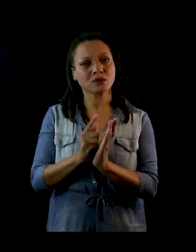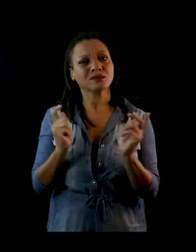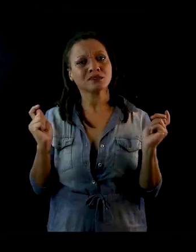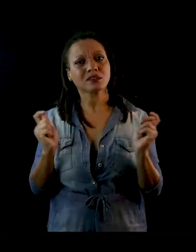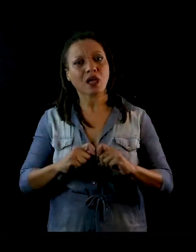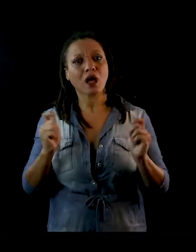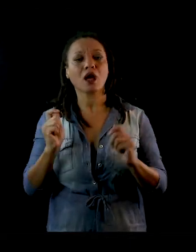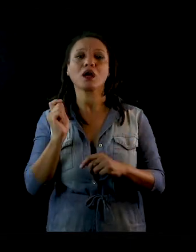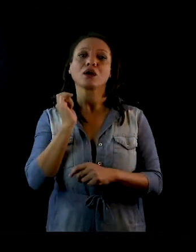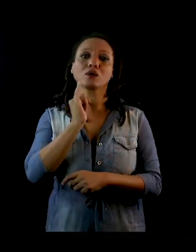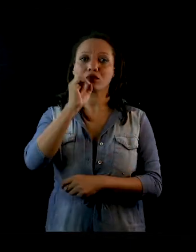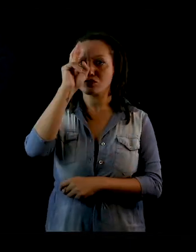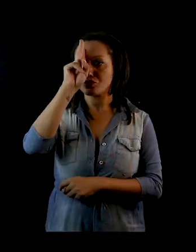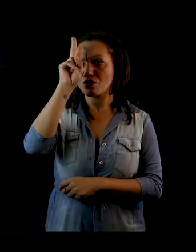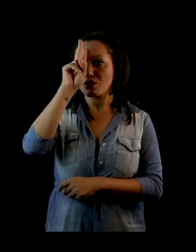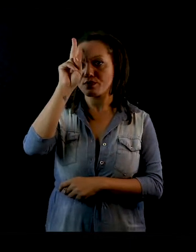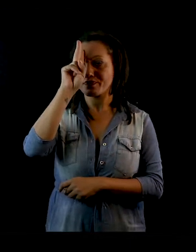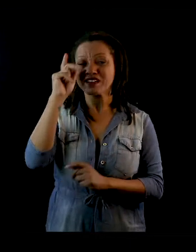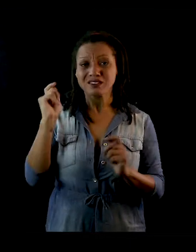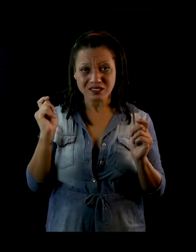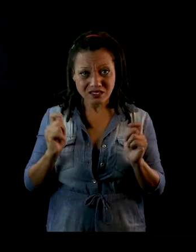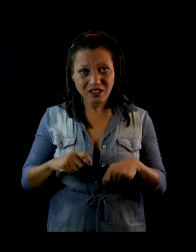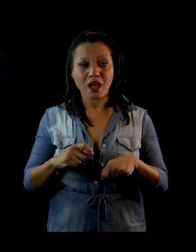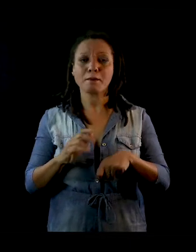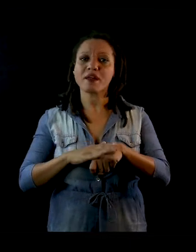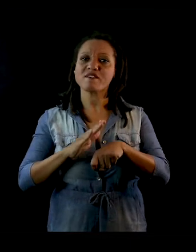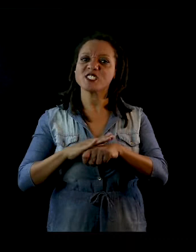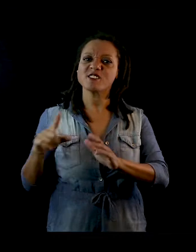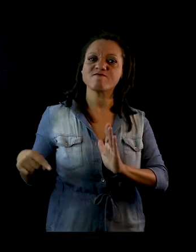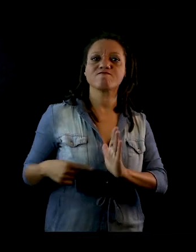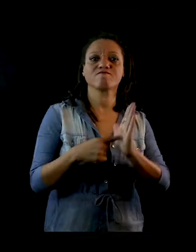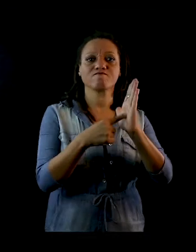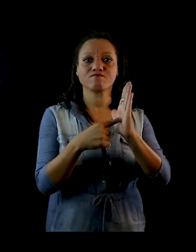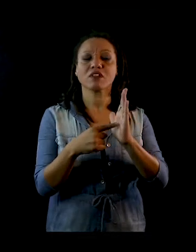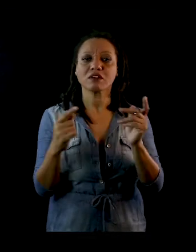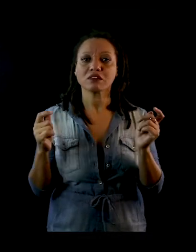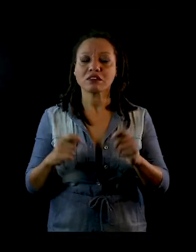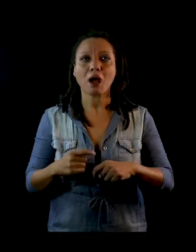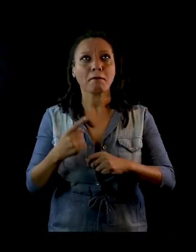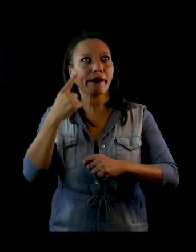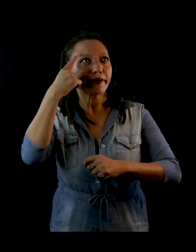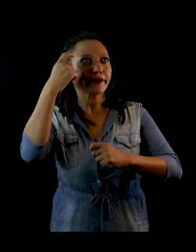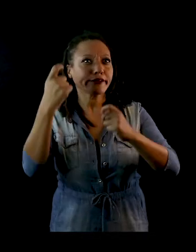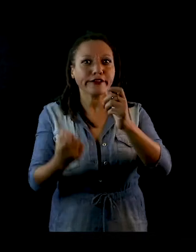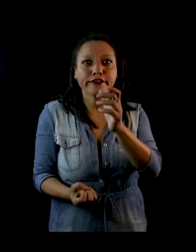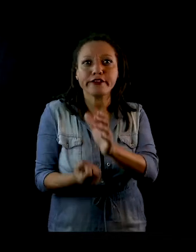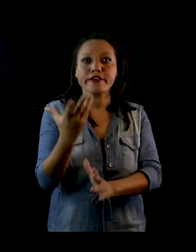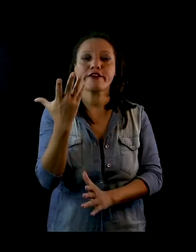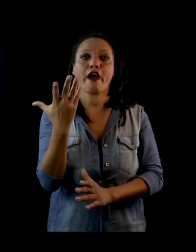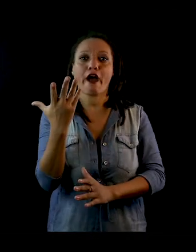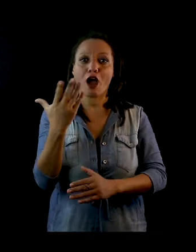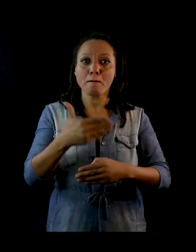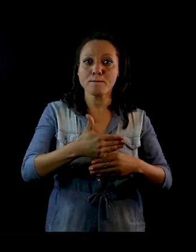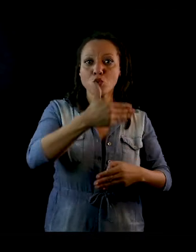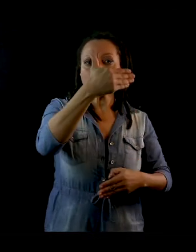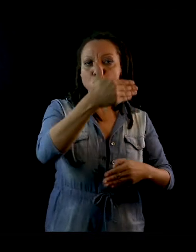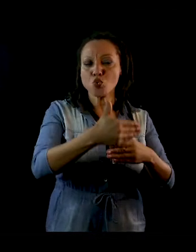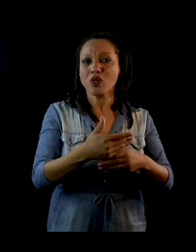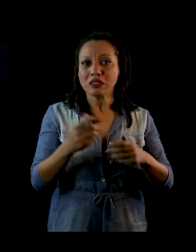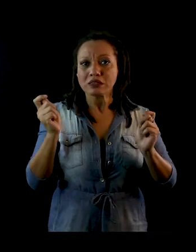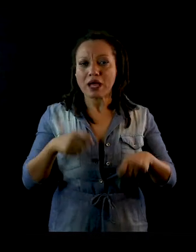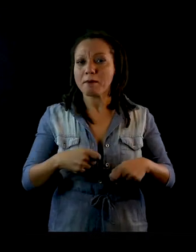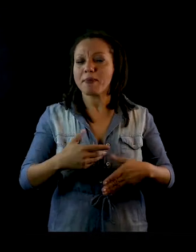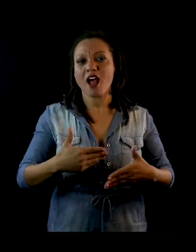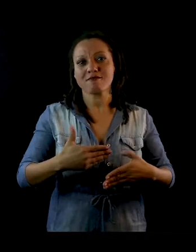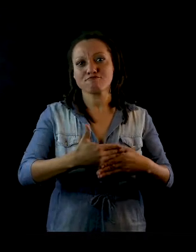a gente pode contar uma história, a gente pode fazer uma denúncia, a gente pode criar um muro, a gente